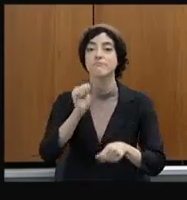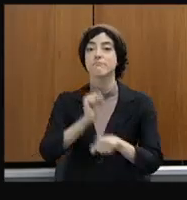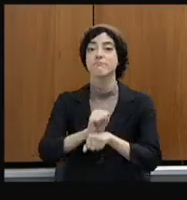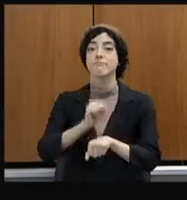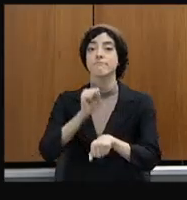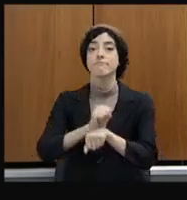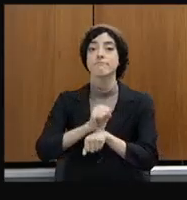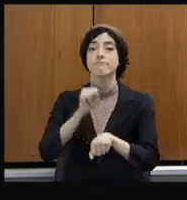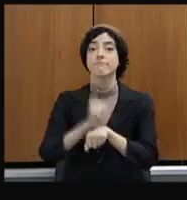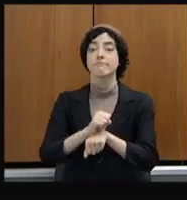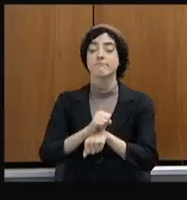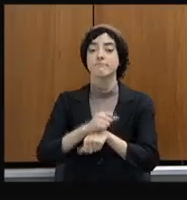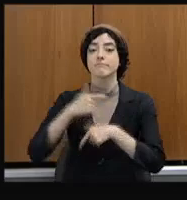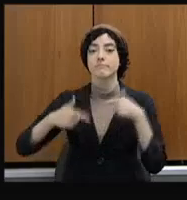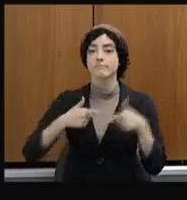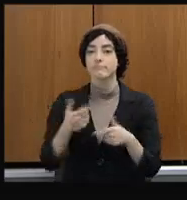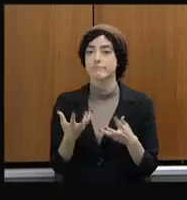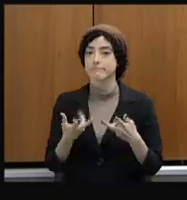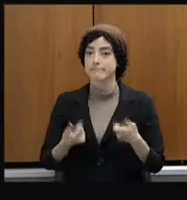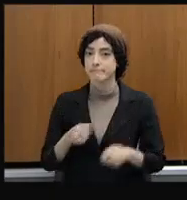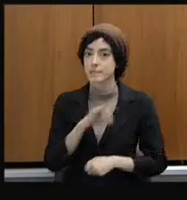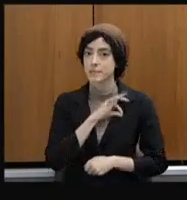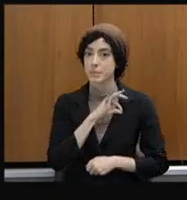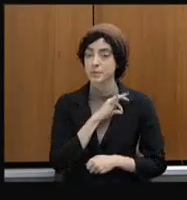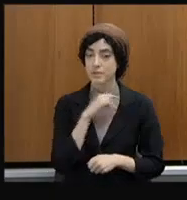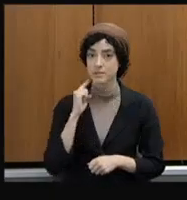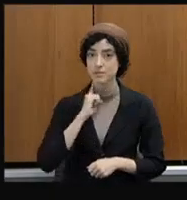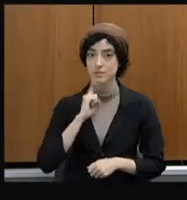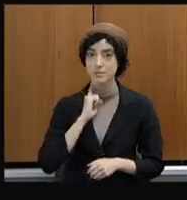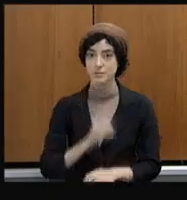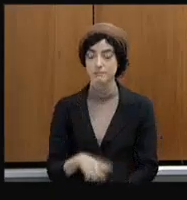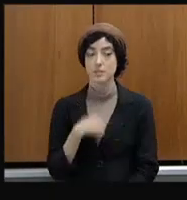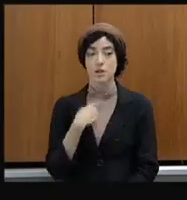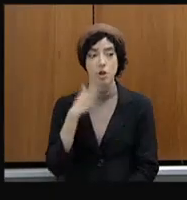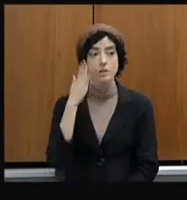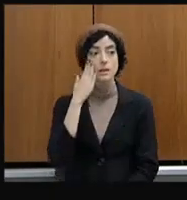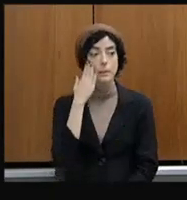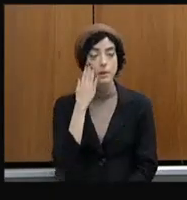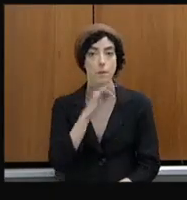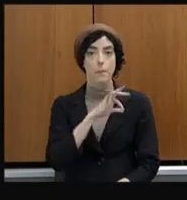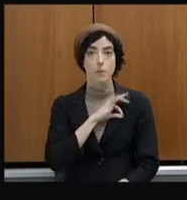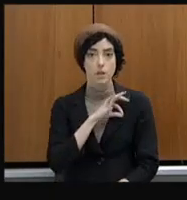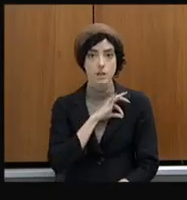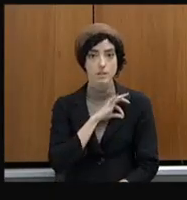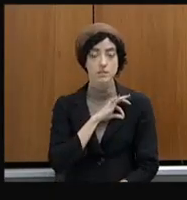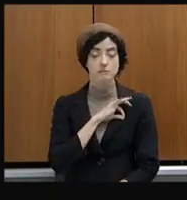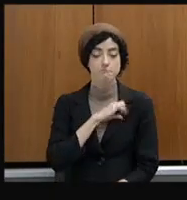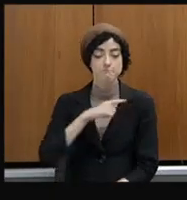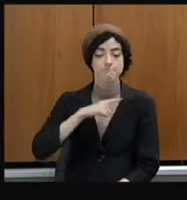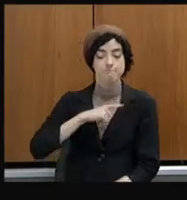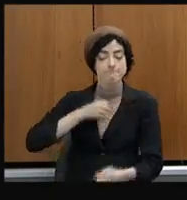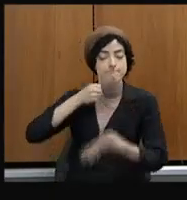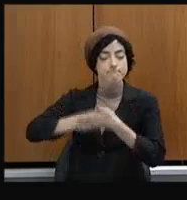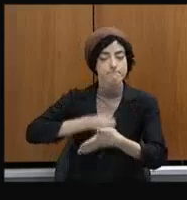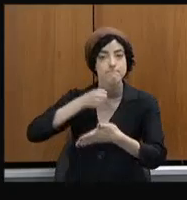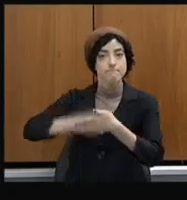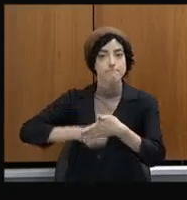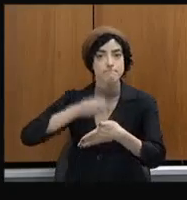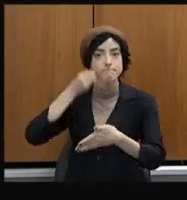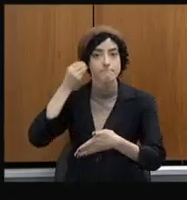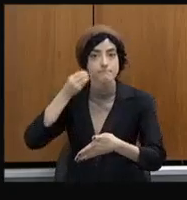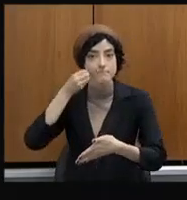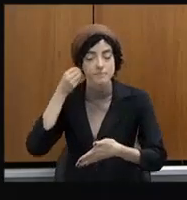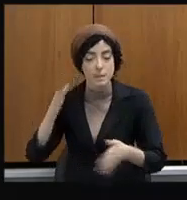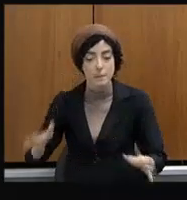que a polícia de Minas Gerais tem feito tudo para melhorar o atendimento da população, seja ela polícia